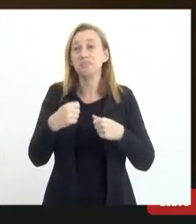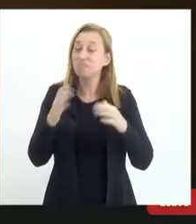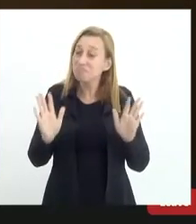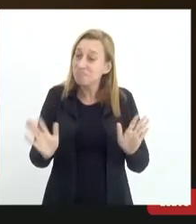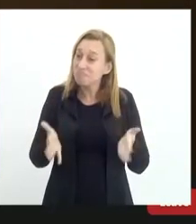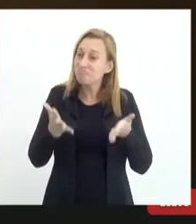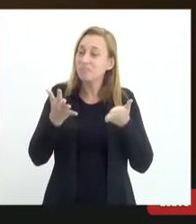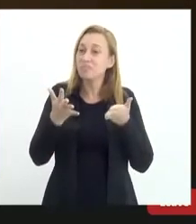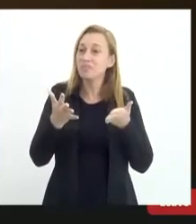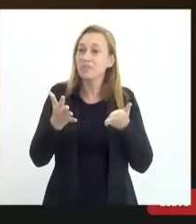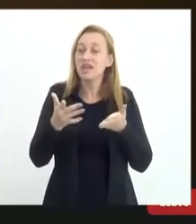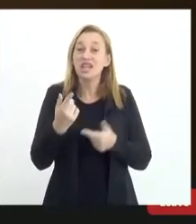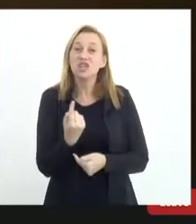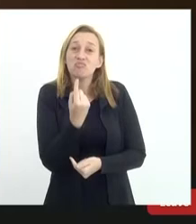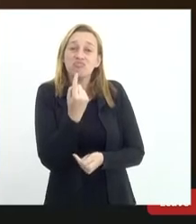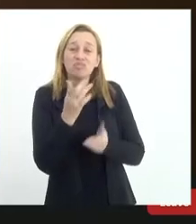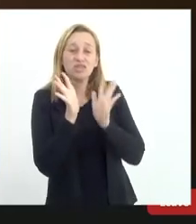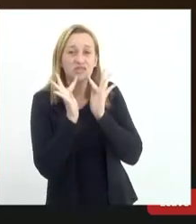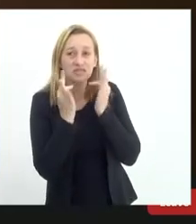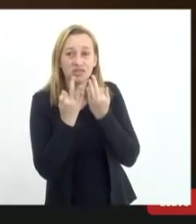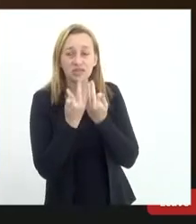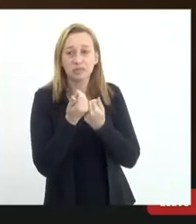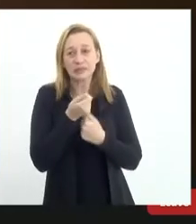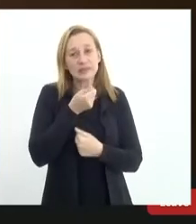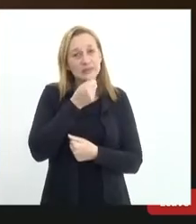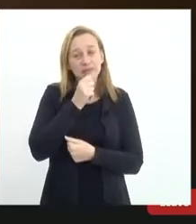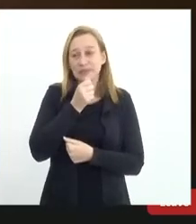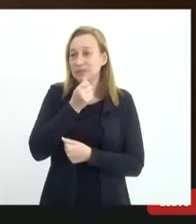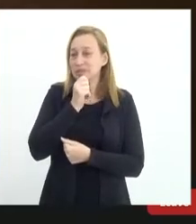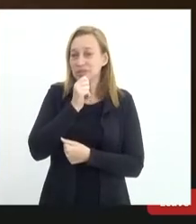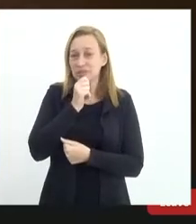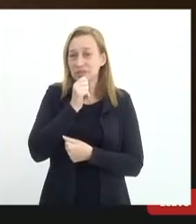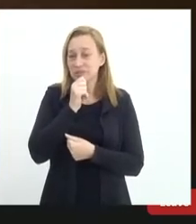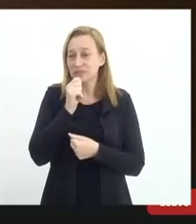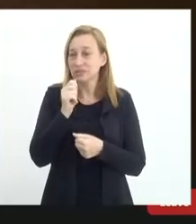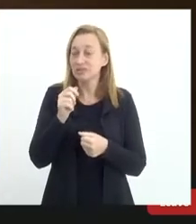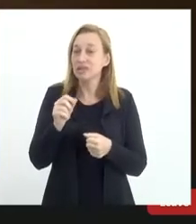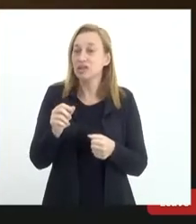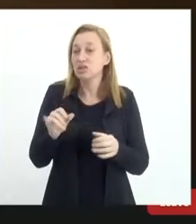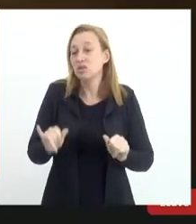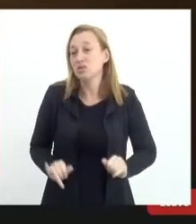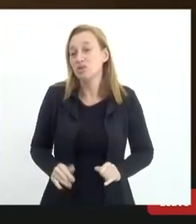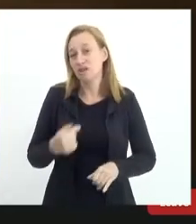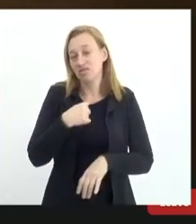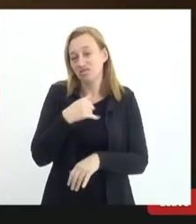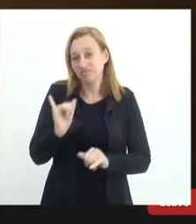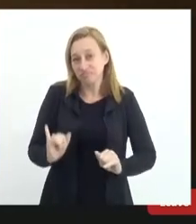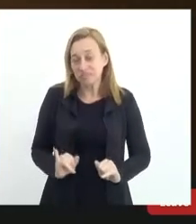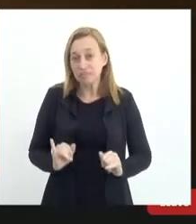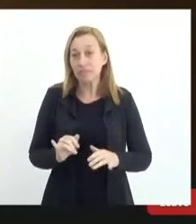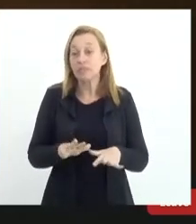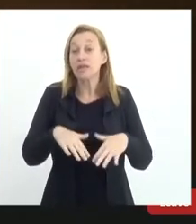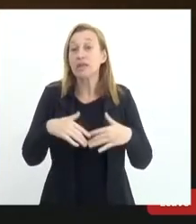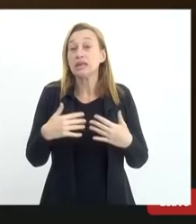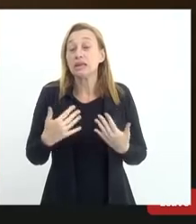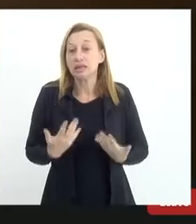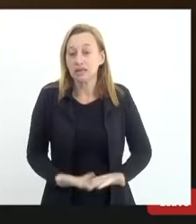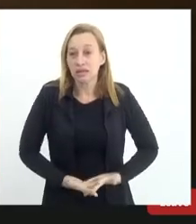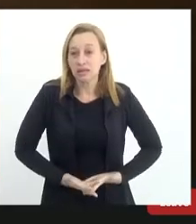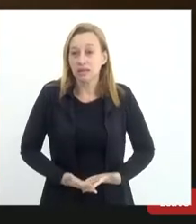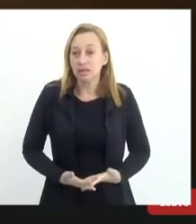que nenhuma família e nenhuma mãe passe pelo que eu passei. E assim,